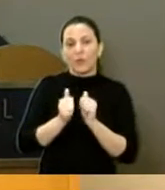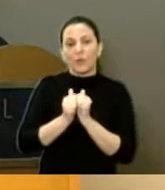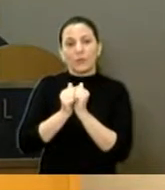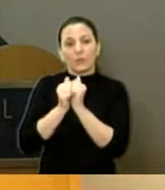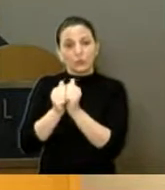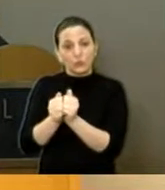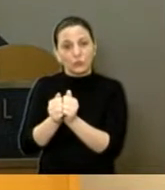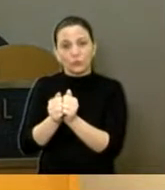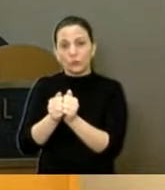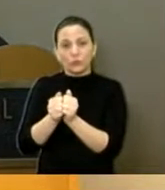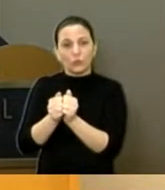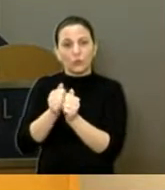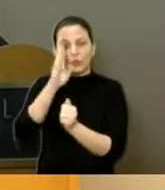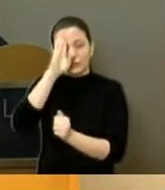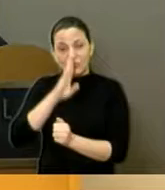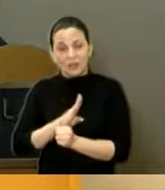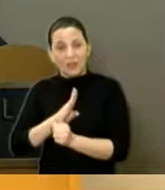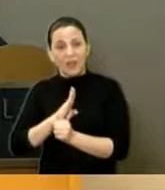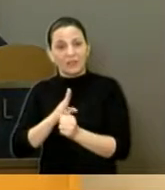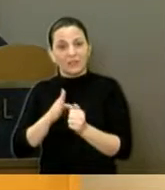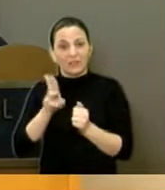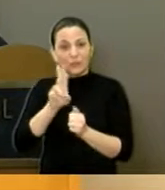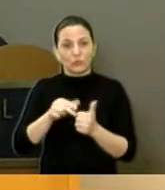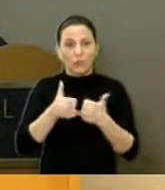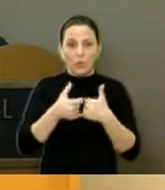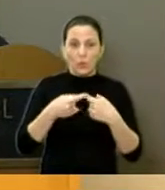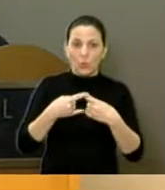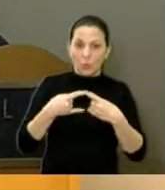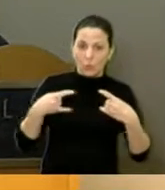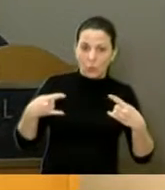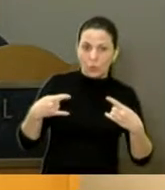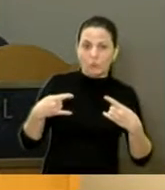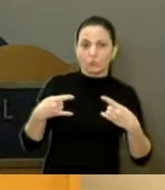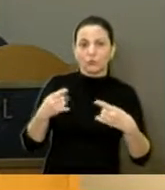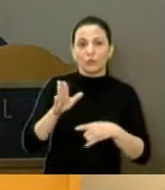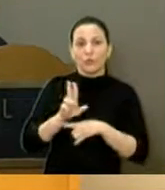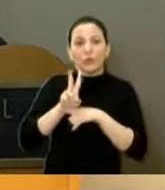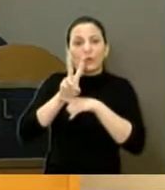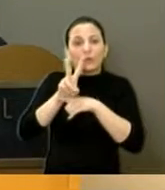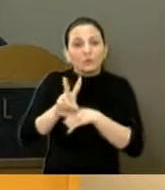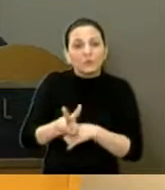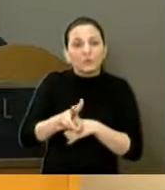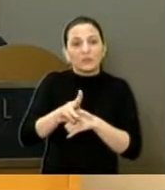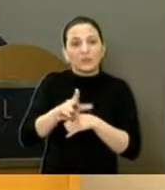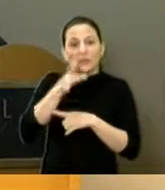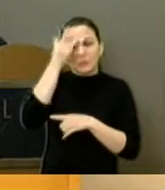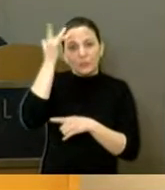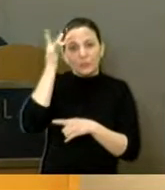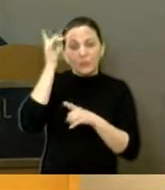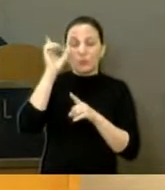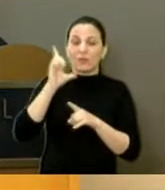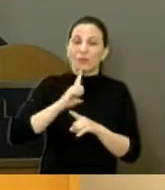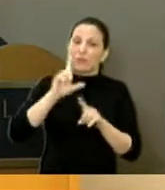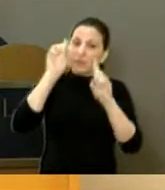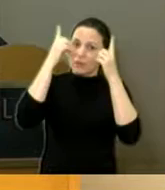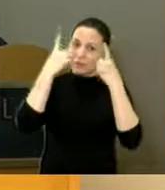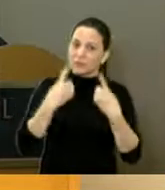o ônibus também e possa cuidar melhor dessa pessoa especial deficiente.